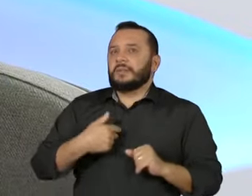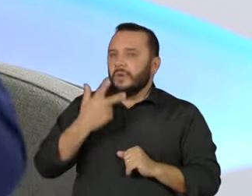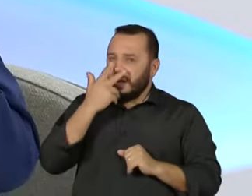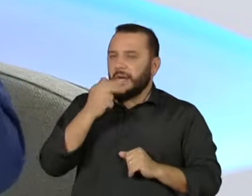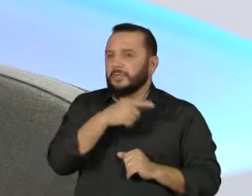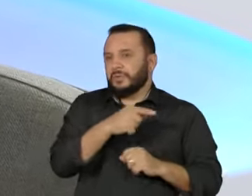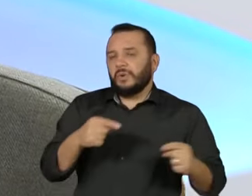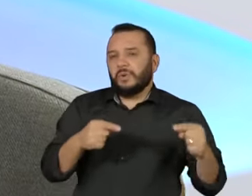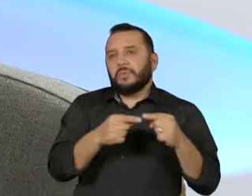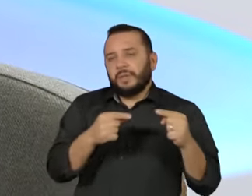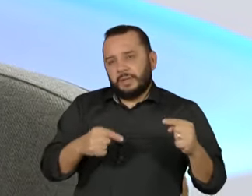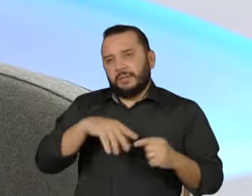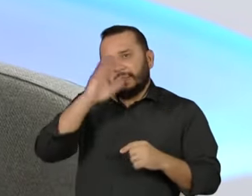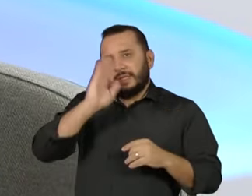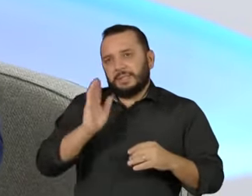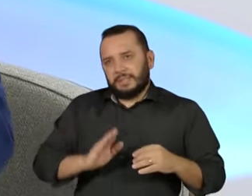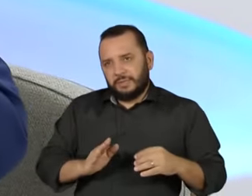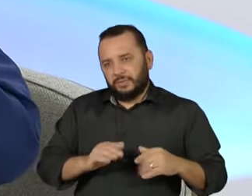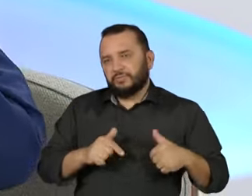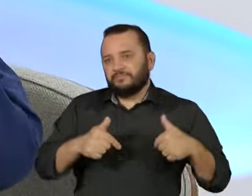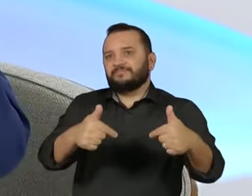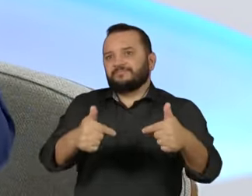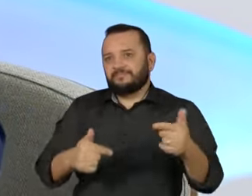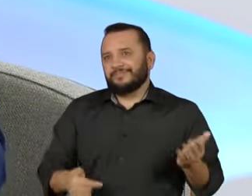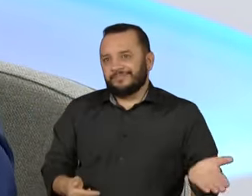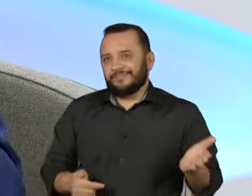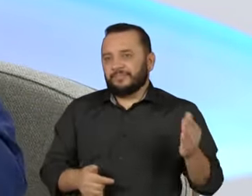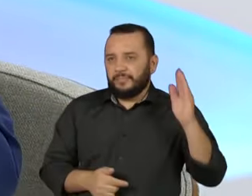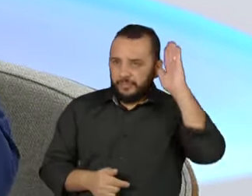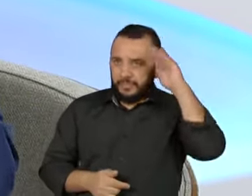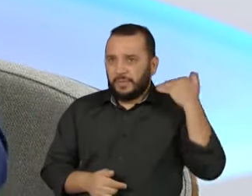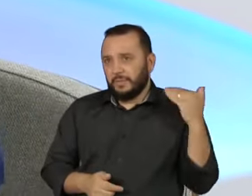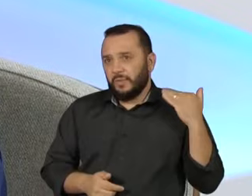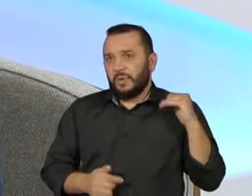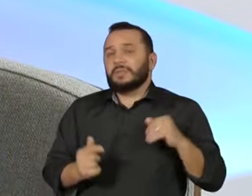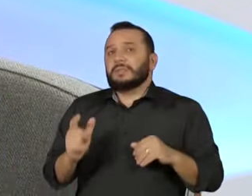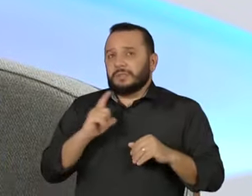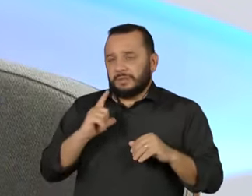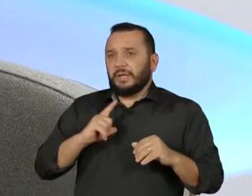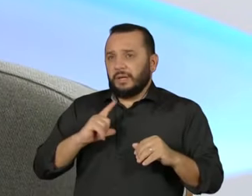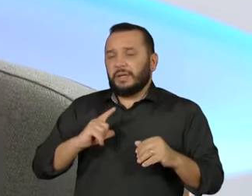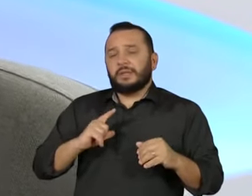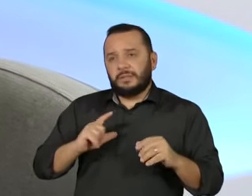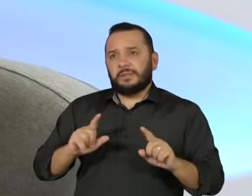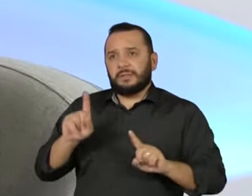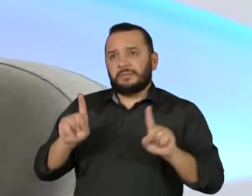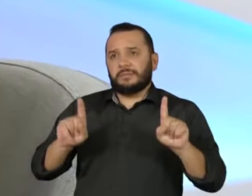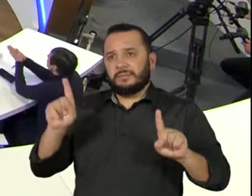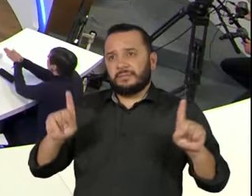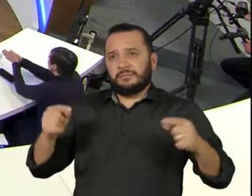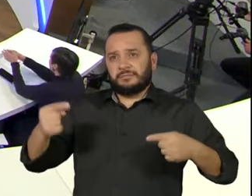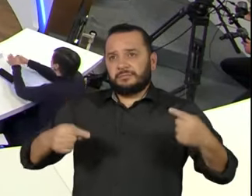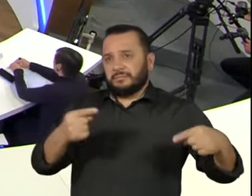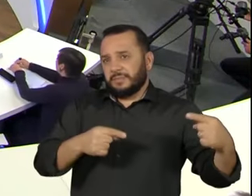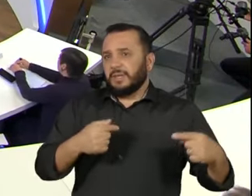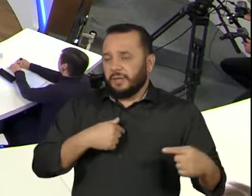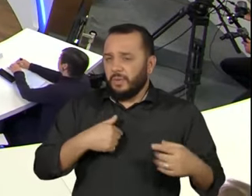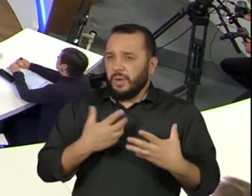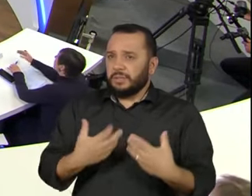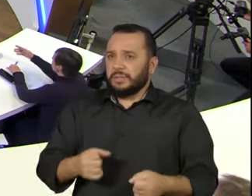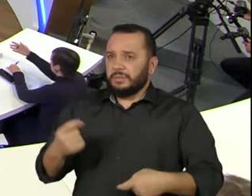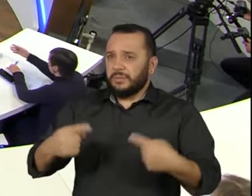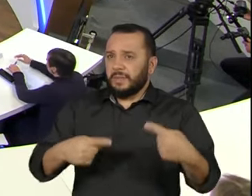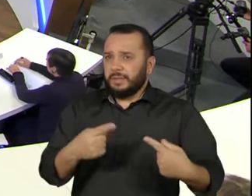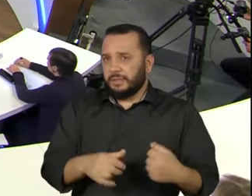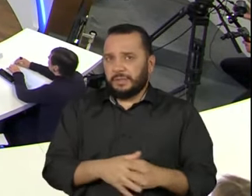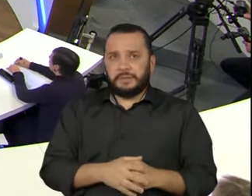país. Agora, se tiver debate eleitoral e o rumo for outro, eu estou disposto a debater também. Certo. Malu, em 2018 o